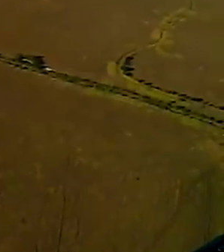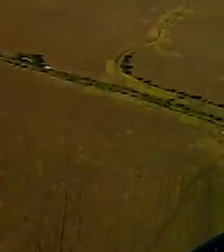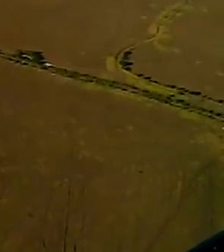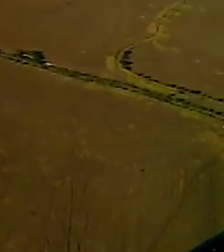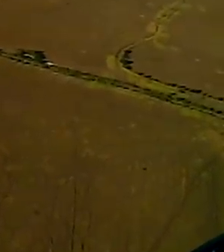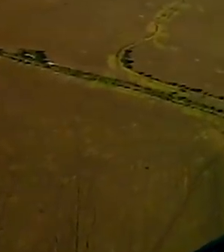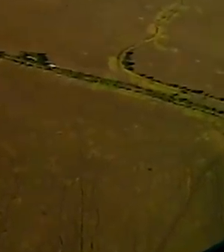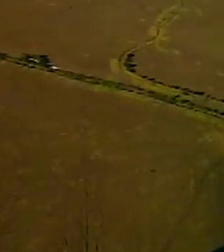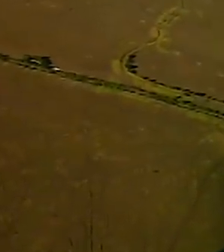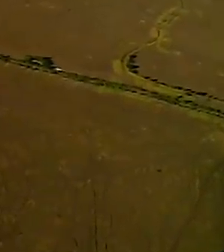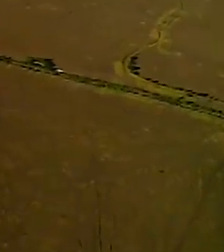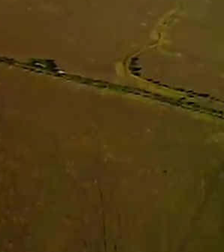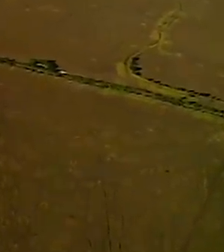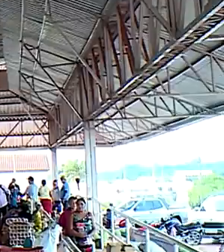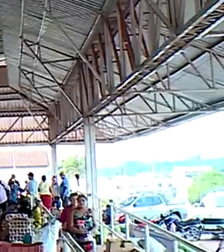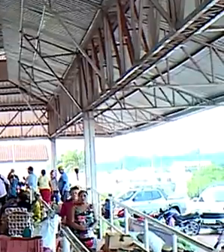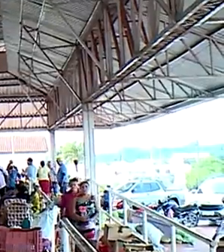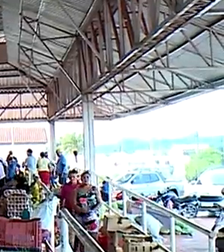Acesse